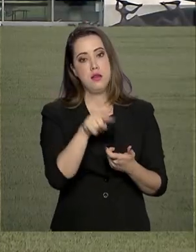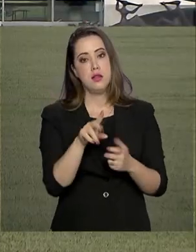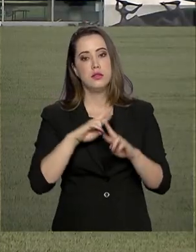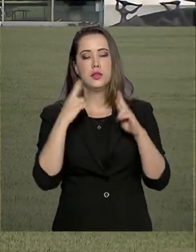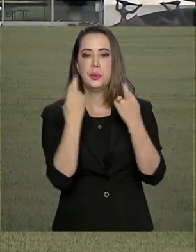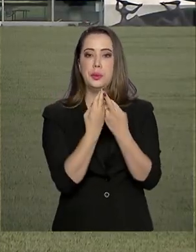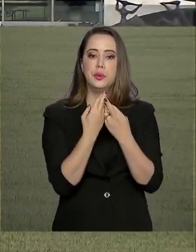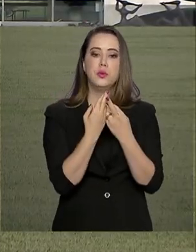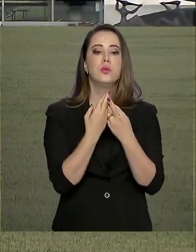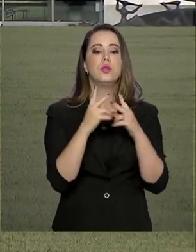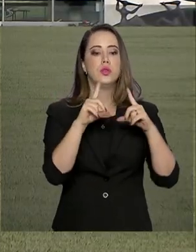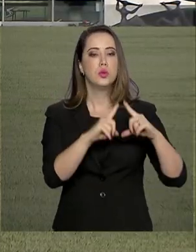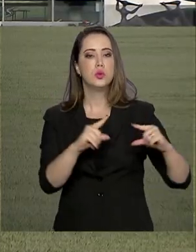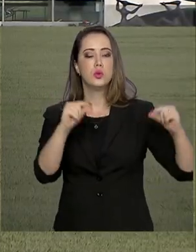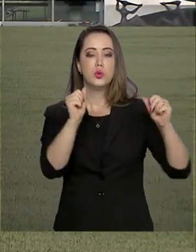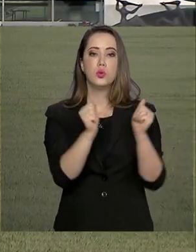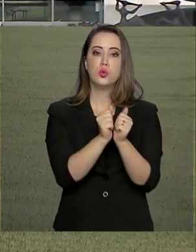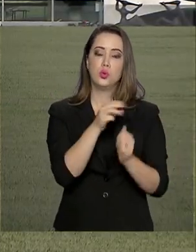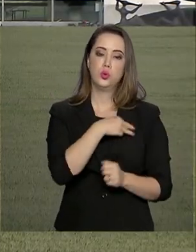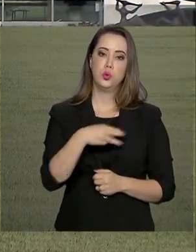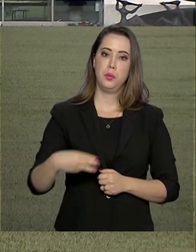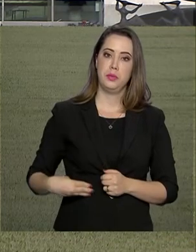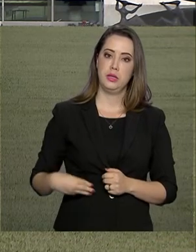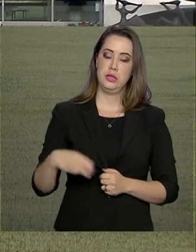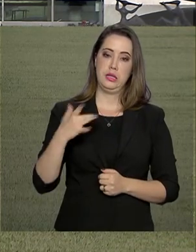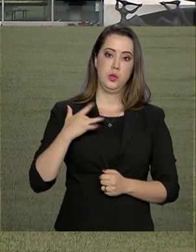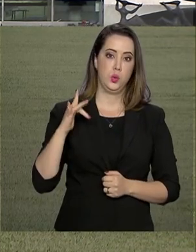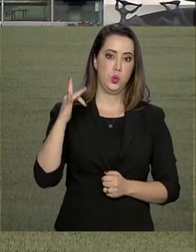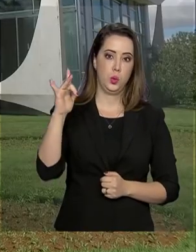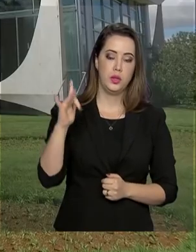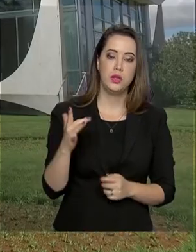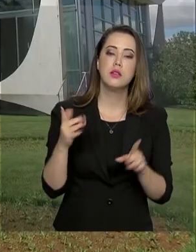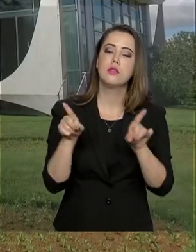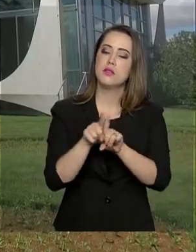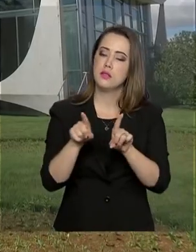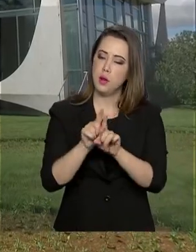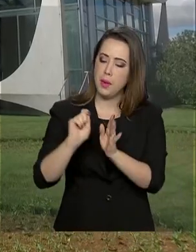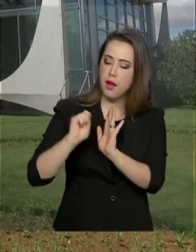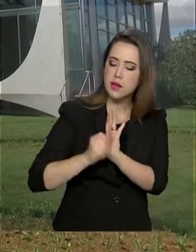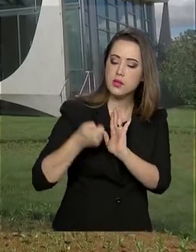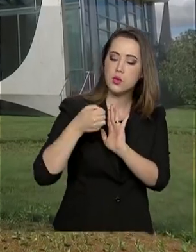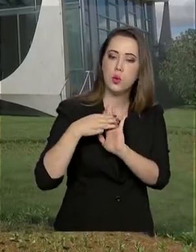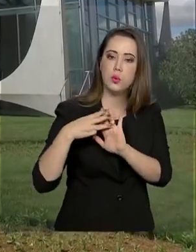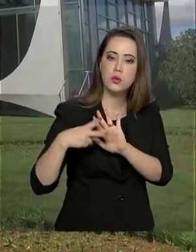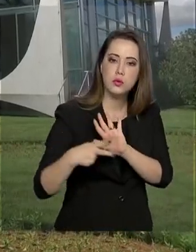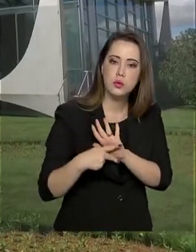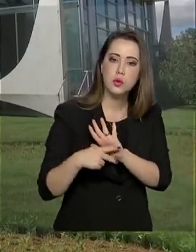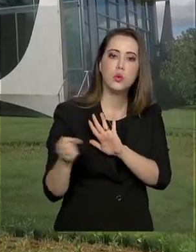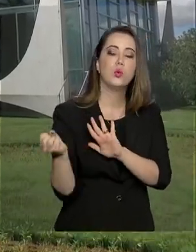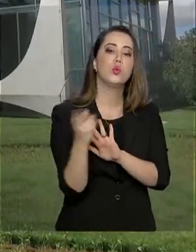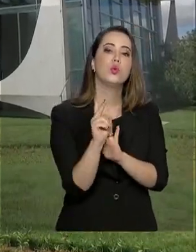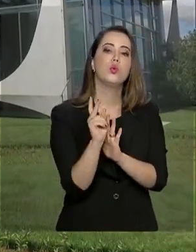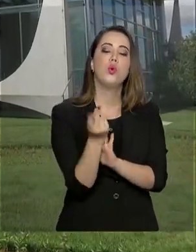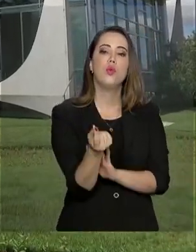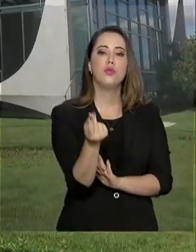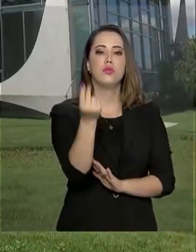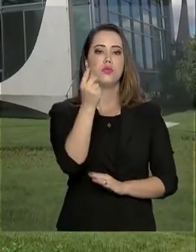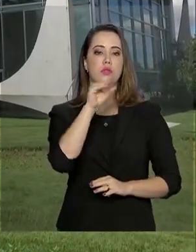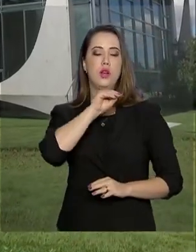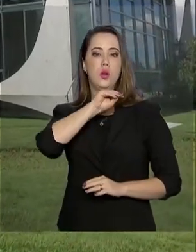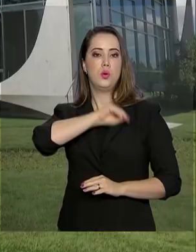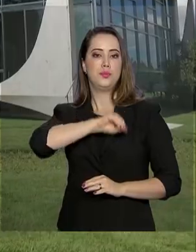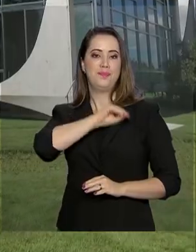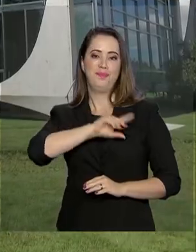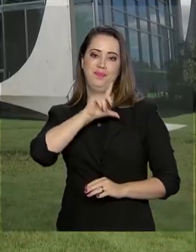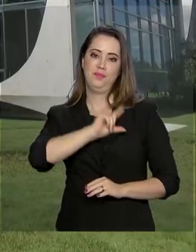Palácio da Alvorada com o ministro da Casa Civil, Onyx Lorenzoni, e assinou a medida provisória com o novo valor do salário mínimo